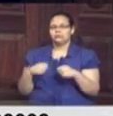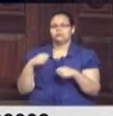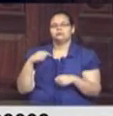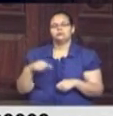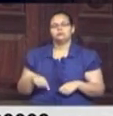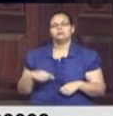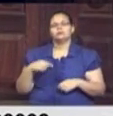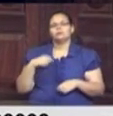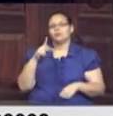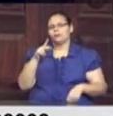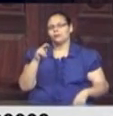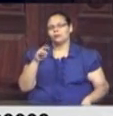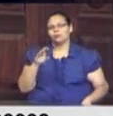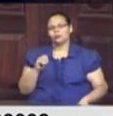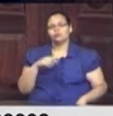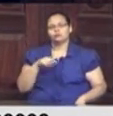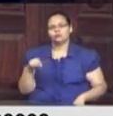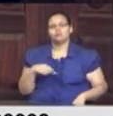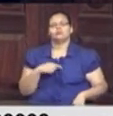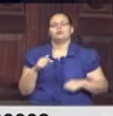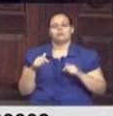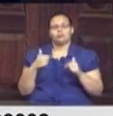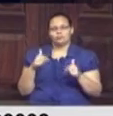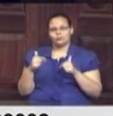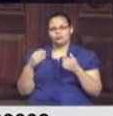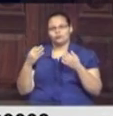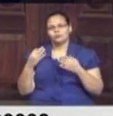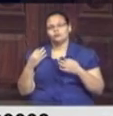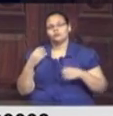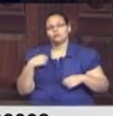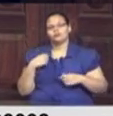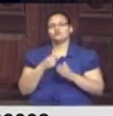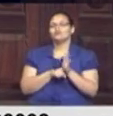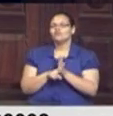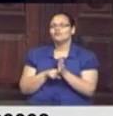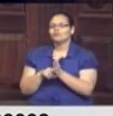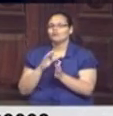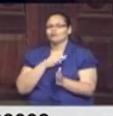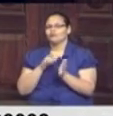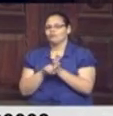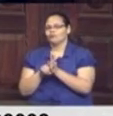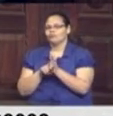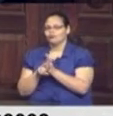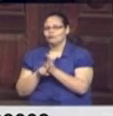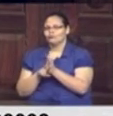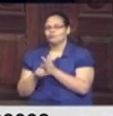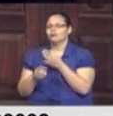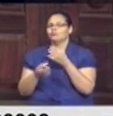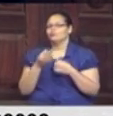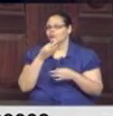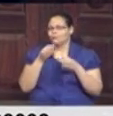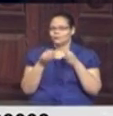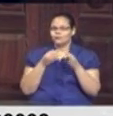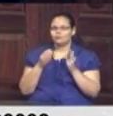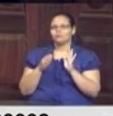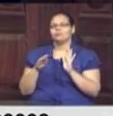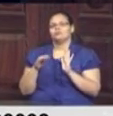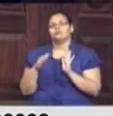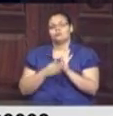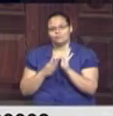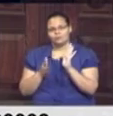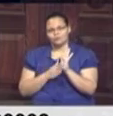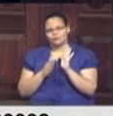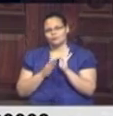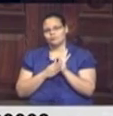Parlamento cumpra com as suas funções essenciais. Fiscalizar, propor, como já vem propondo, e,